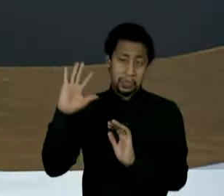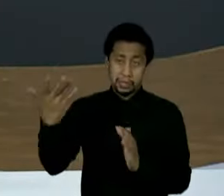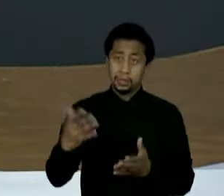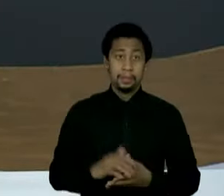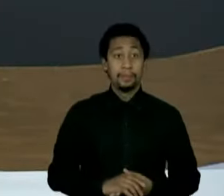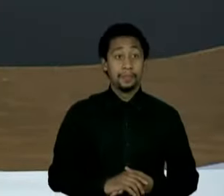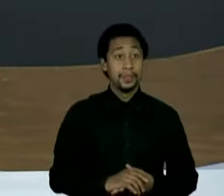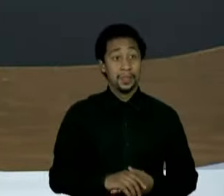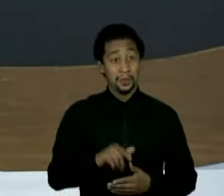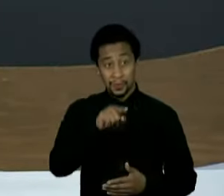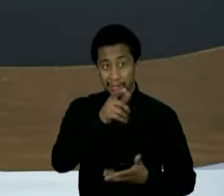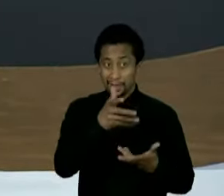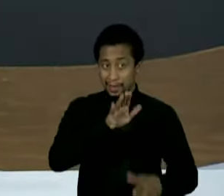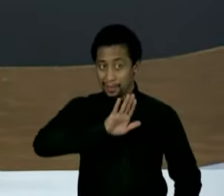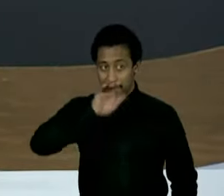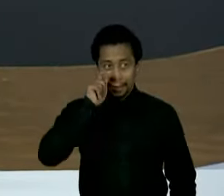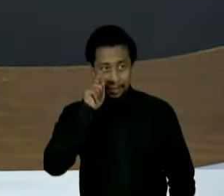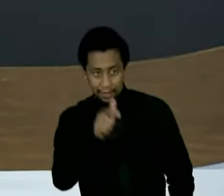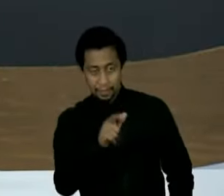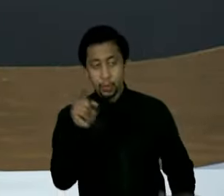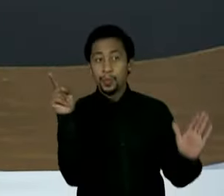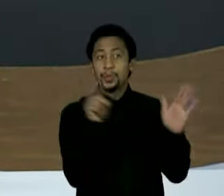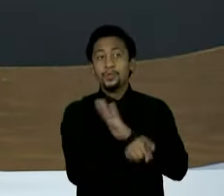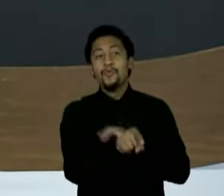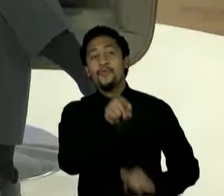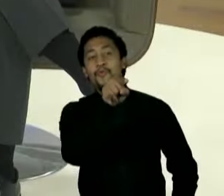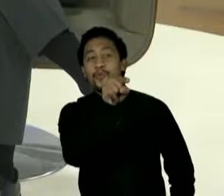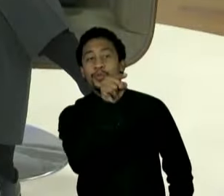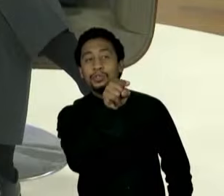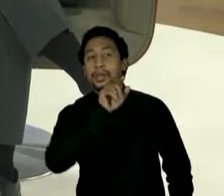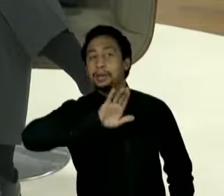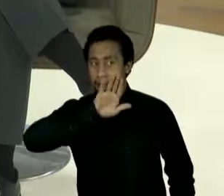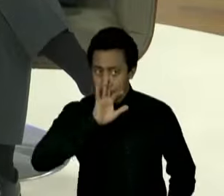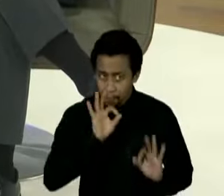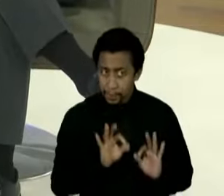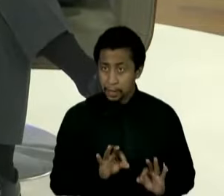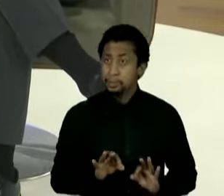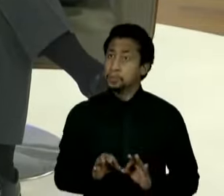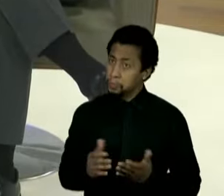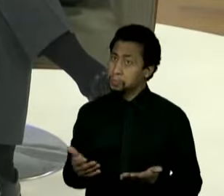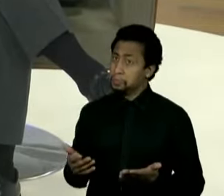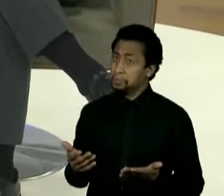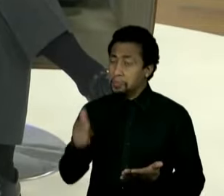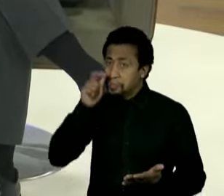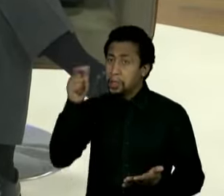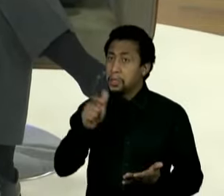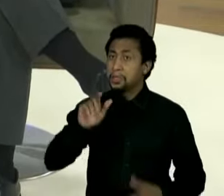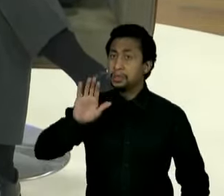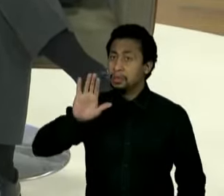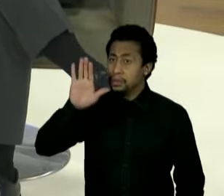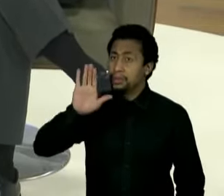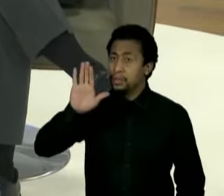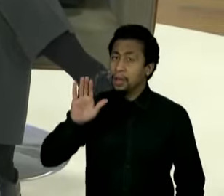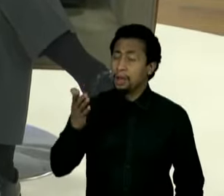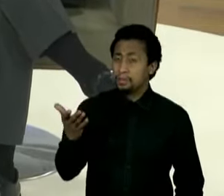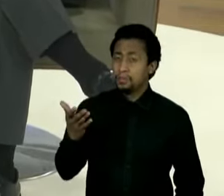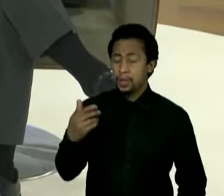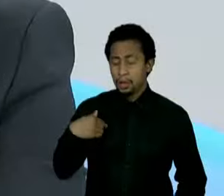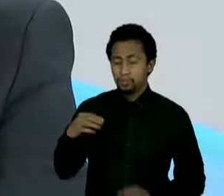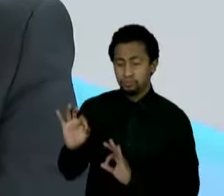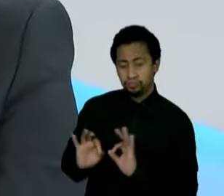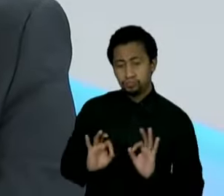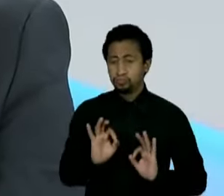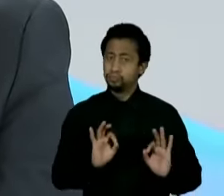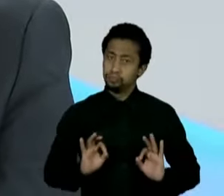tendência é que eu seja candidato, eu estou perguntando em relação à sua candidatura. A tendência é que eu seja candidato, é o que eu gostaria de ser, eu me preparei para